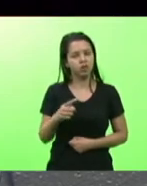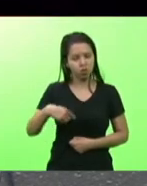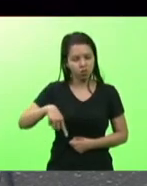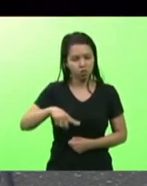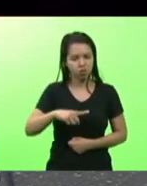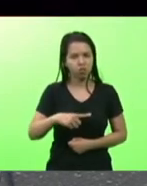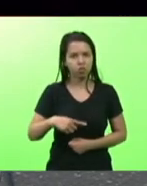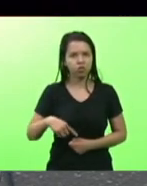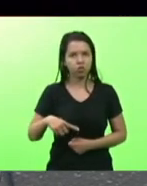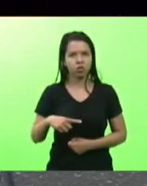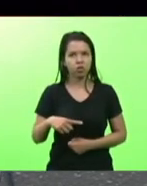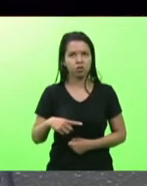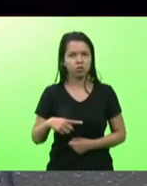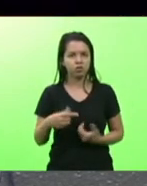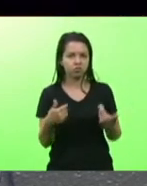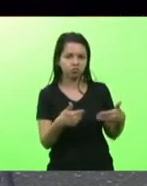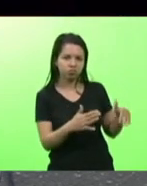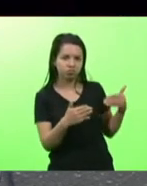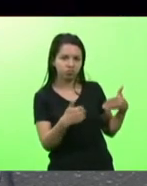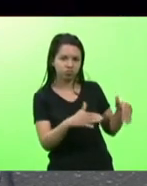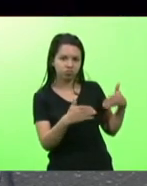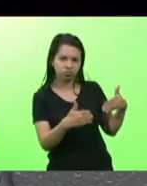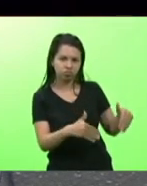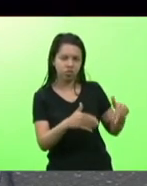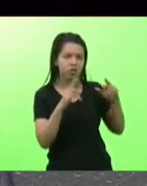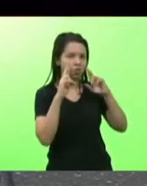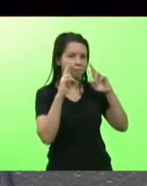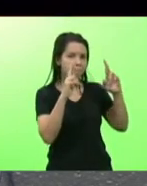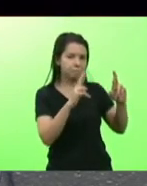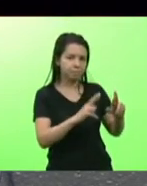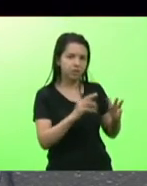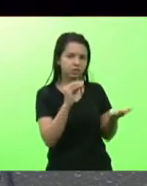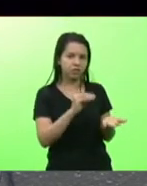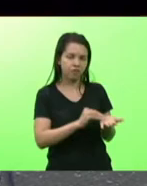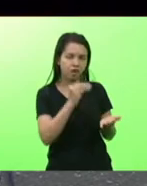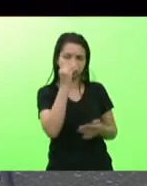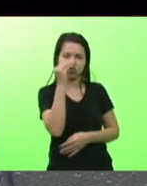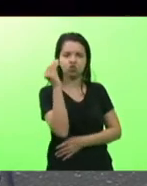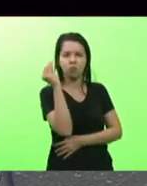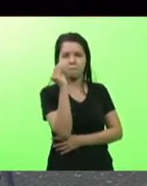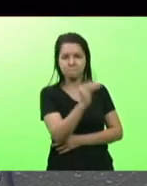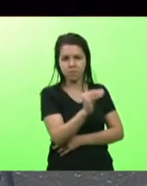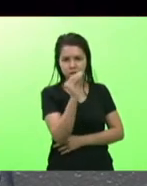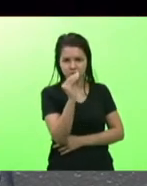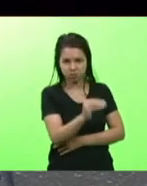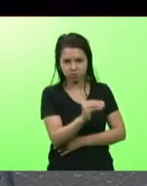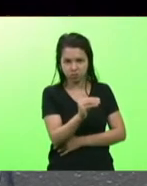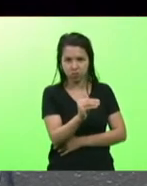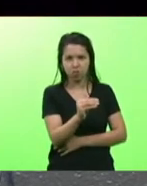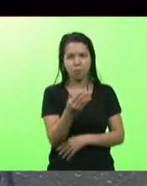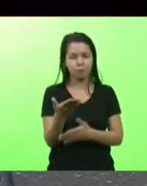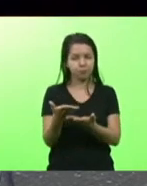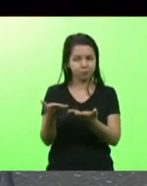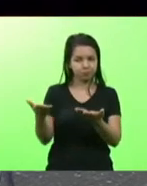tratado com total desprezo por parte